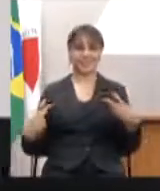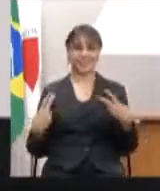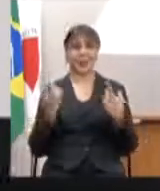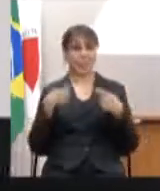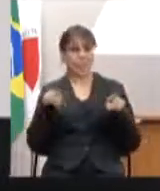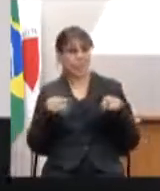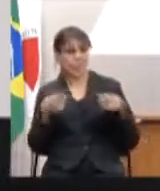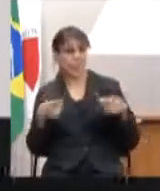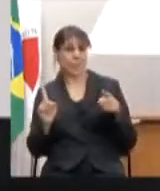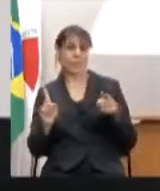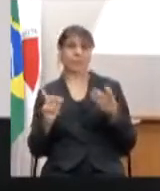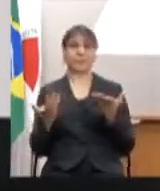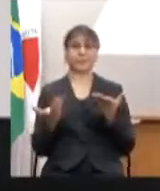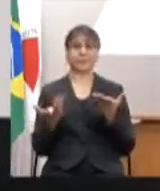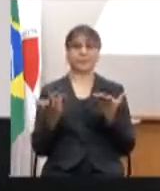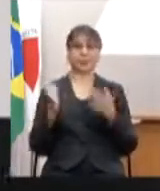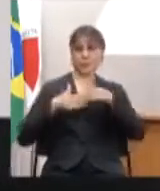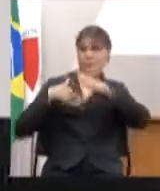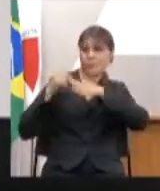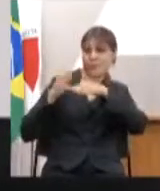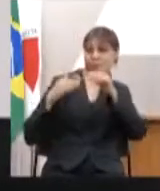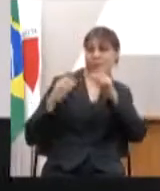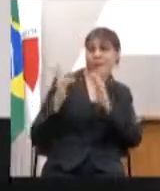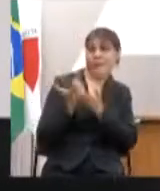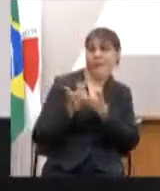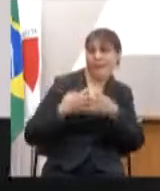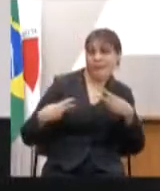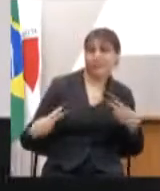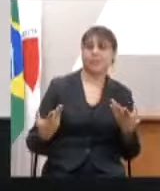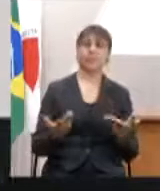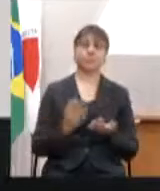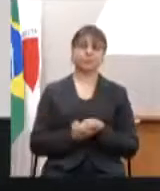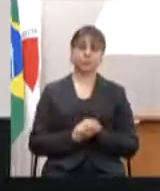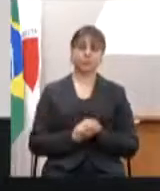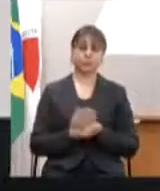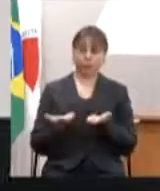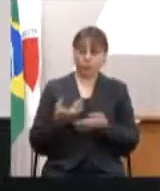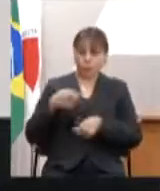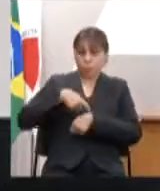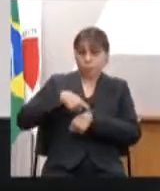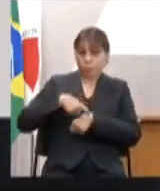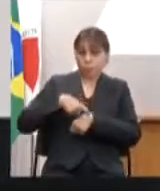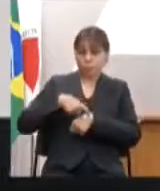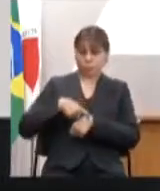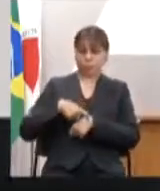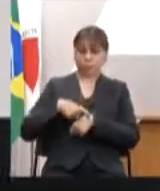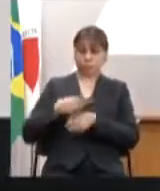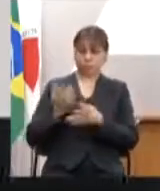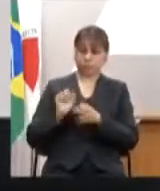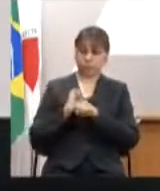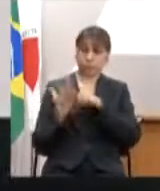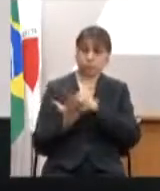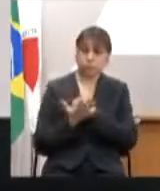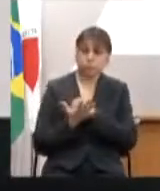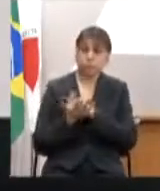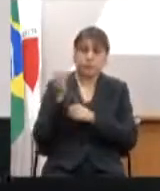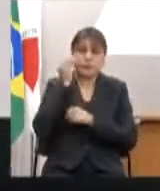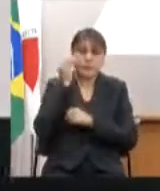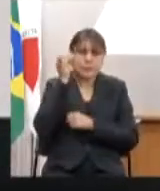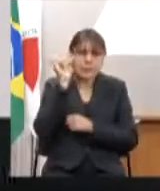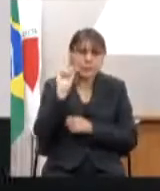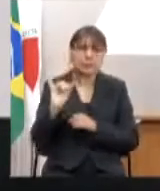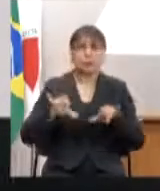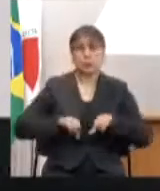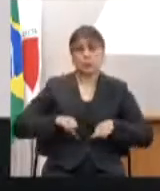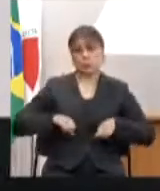socorrer os artistas, que levam, nesse momento de pandemia, está diminuindo as dores daqueles